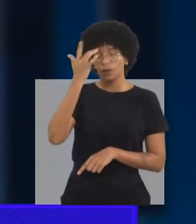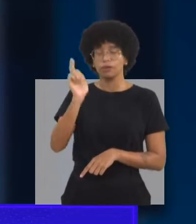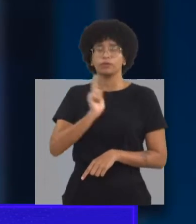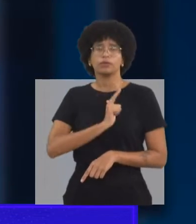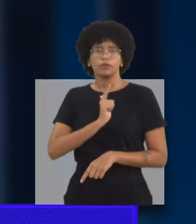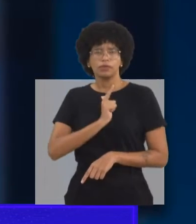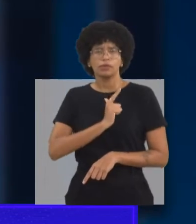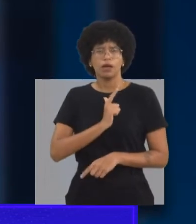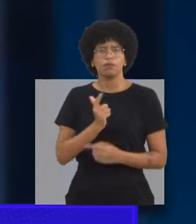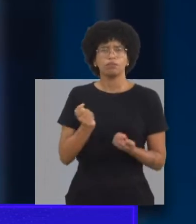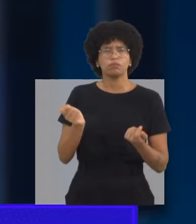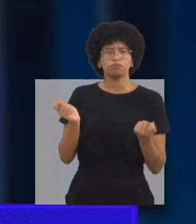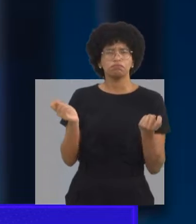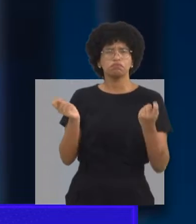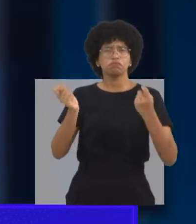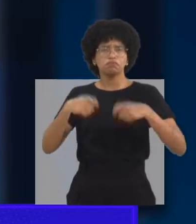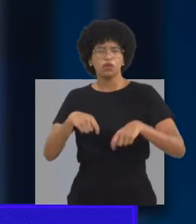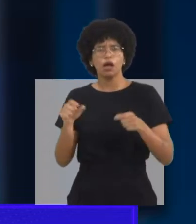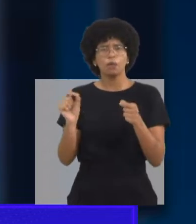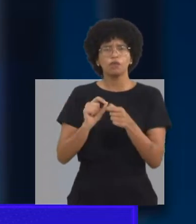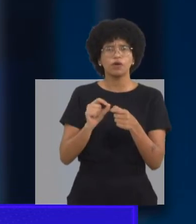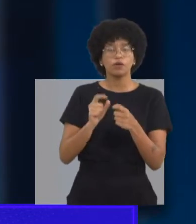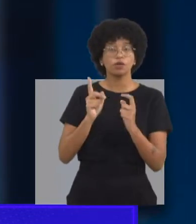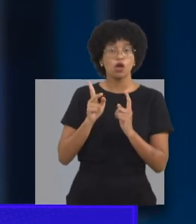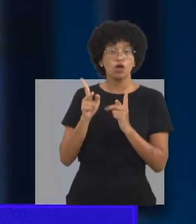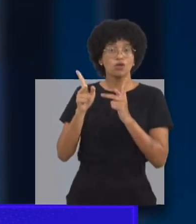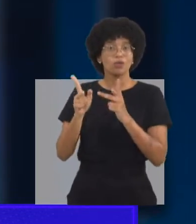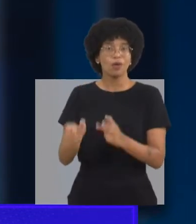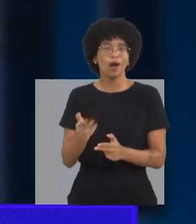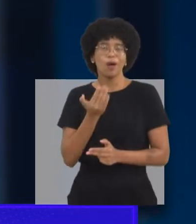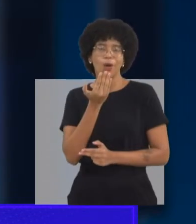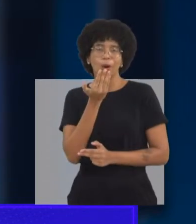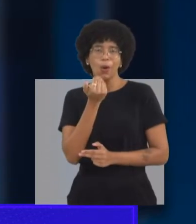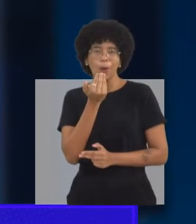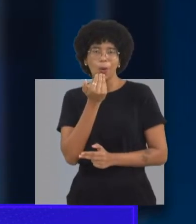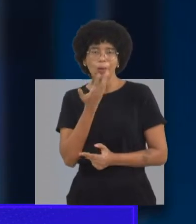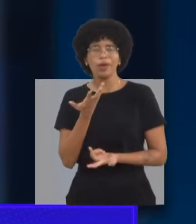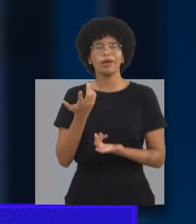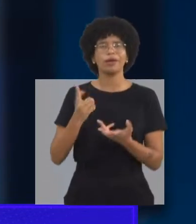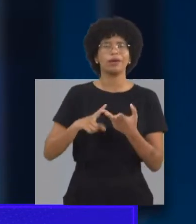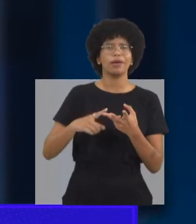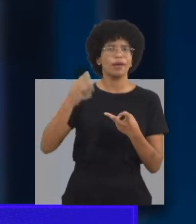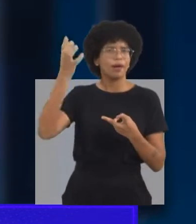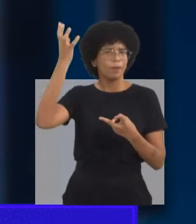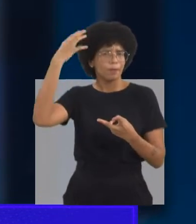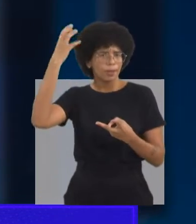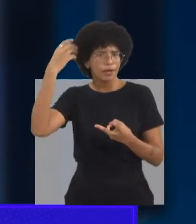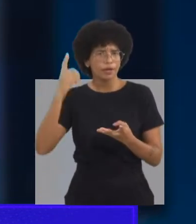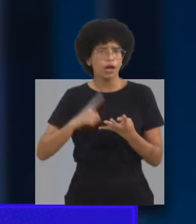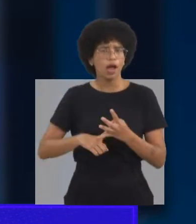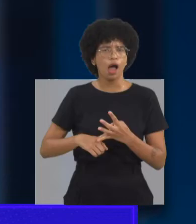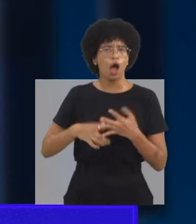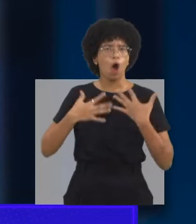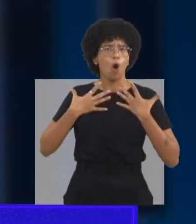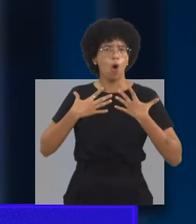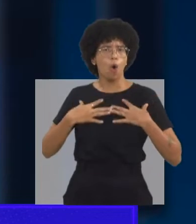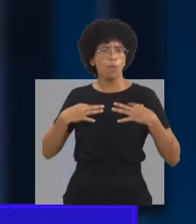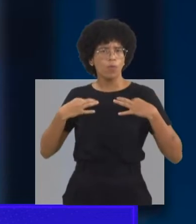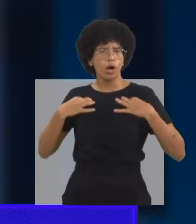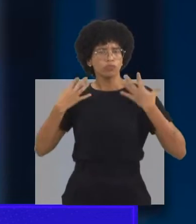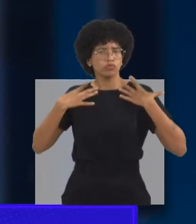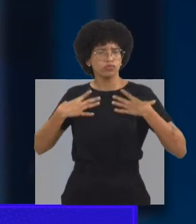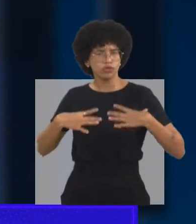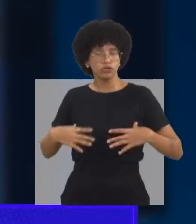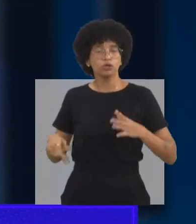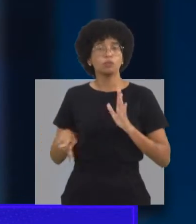olhar o brincar funcional, a autonomia nas atividades de vida diária adequadas para a idade dela, quer dizer,